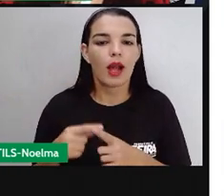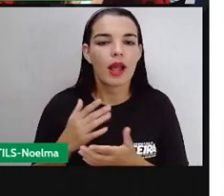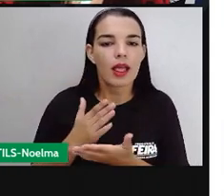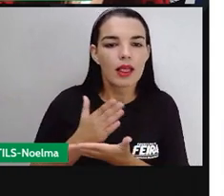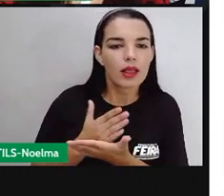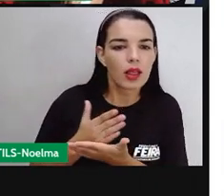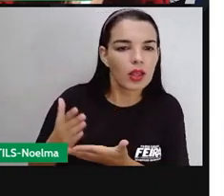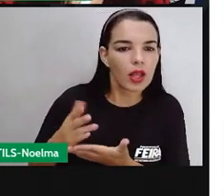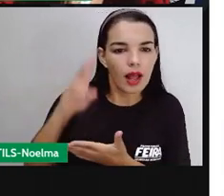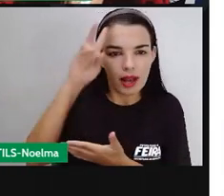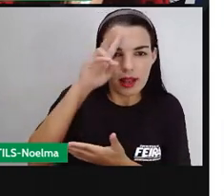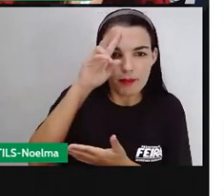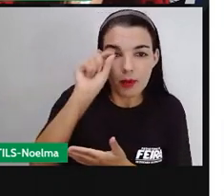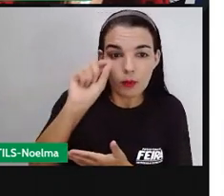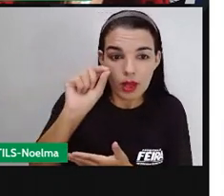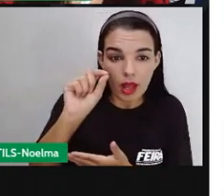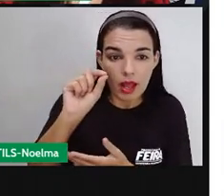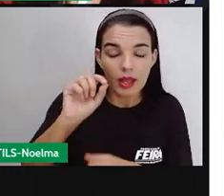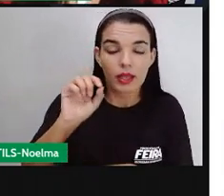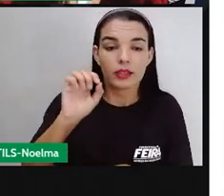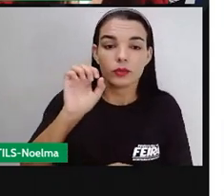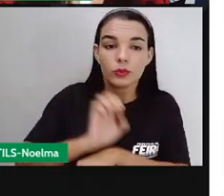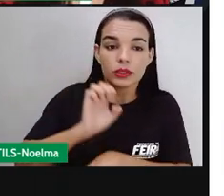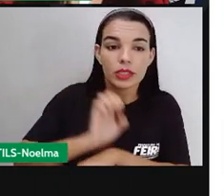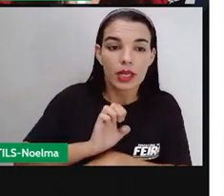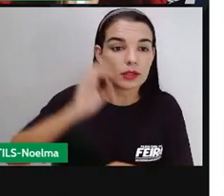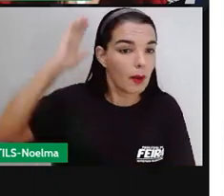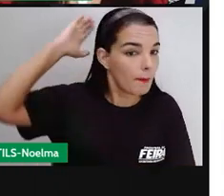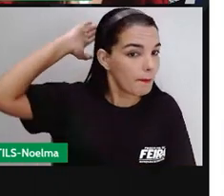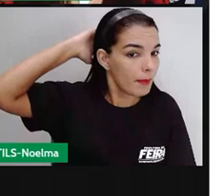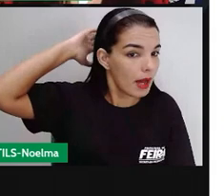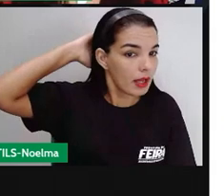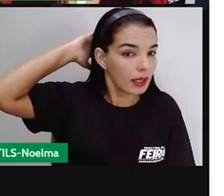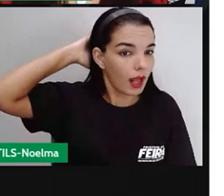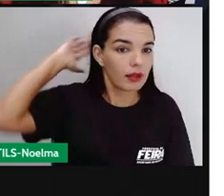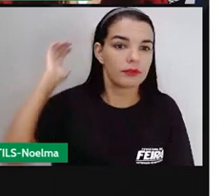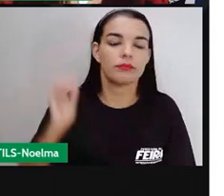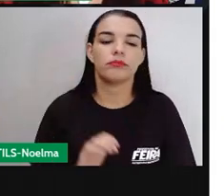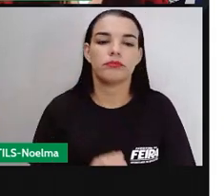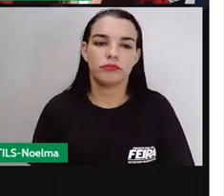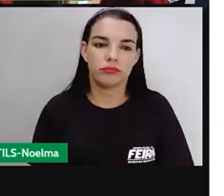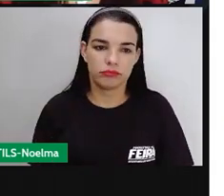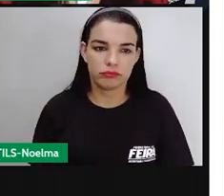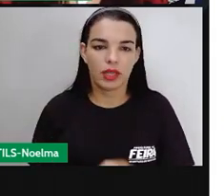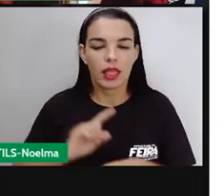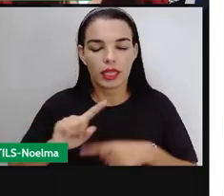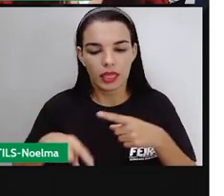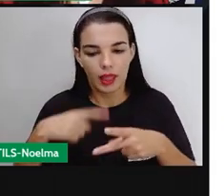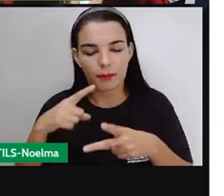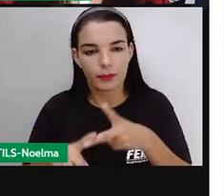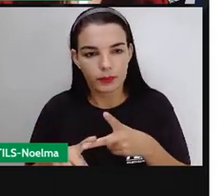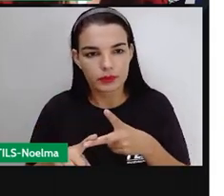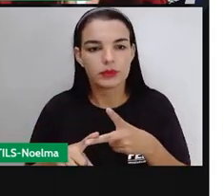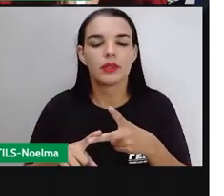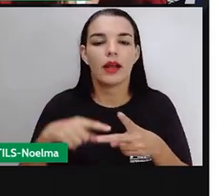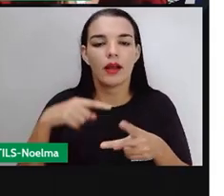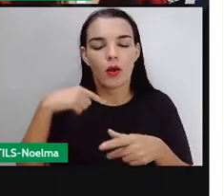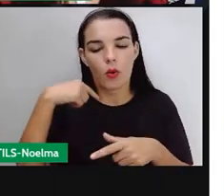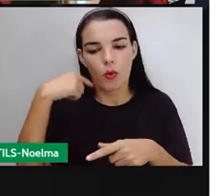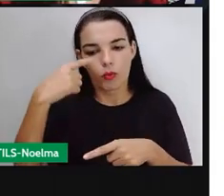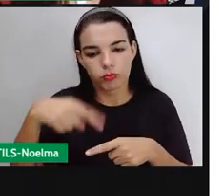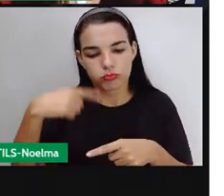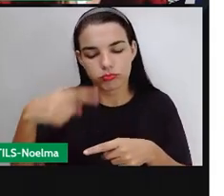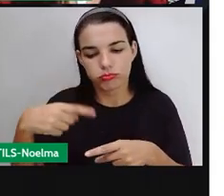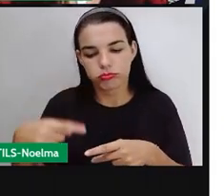né, esse cultivo ele iniciou aí no estado do Pará e depois foram abrangendo aí estados mais ao norte e,